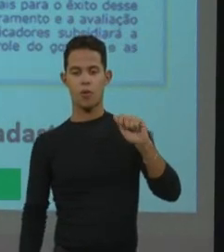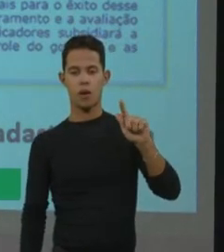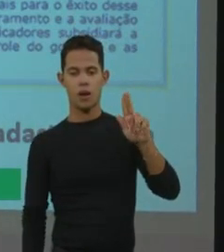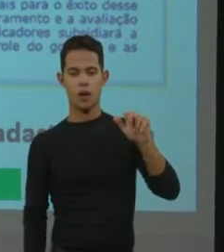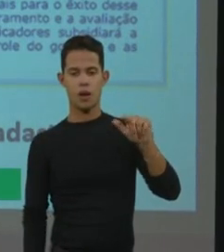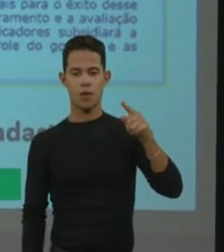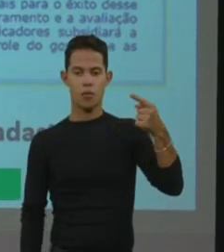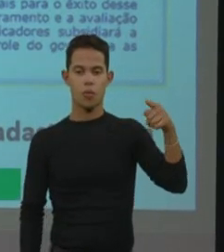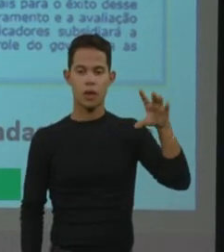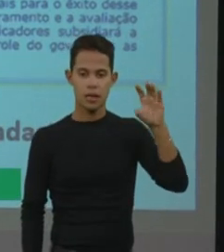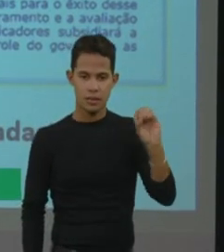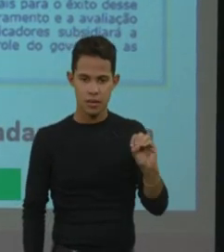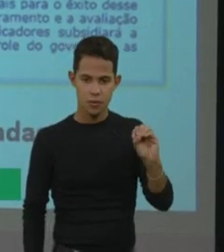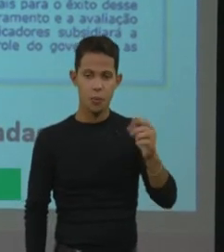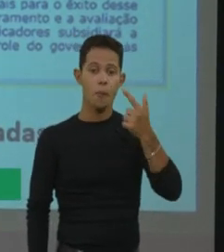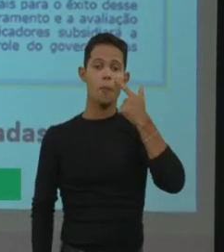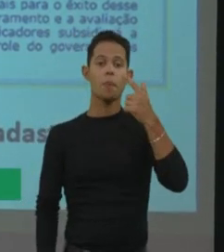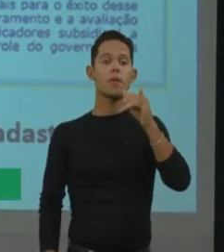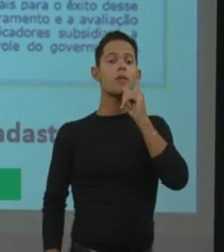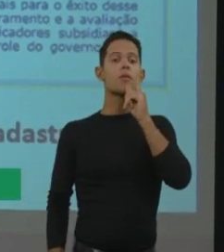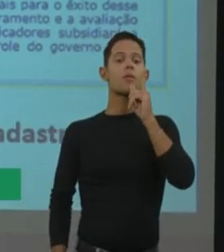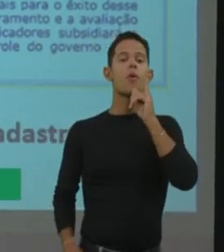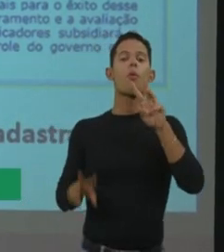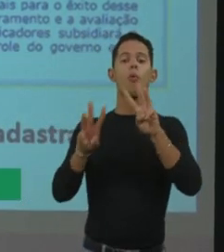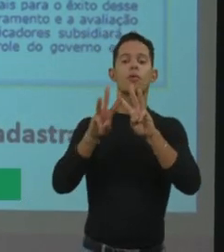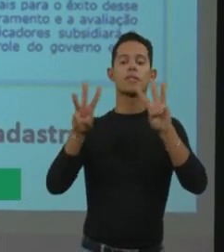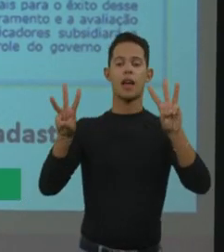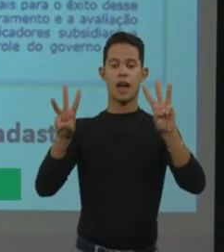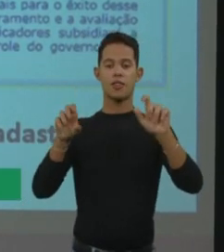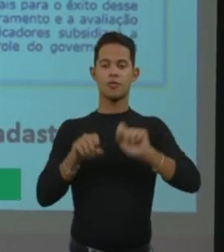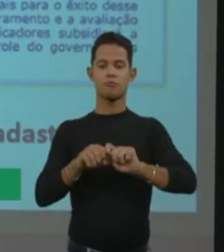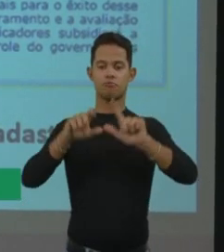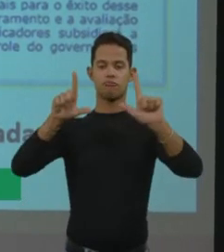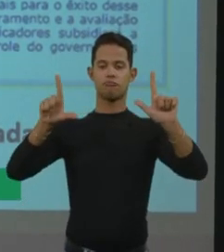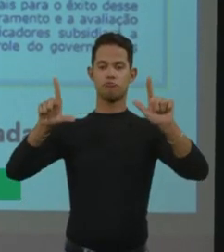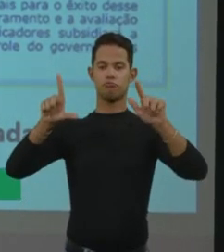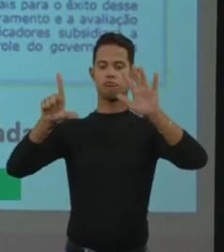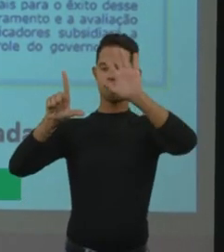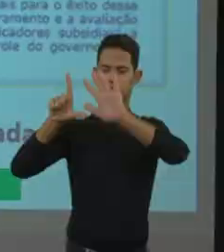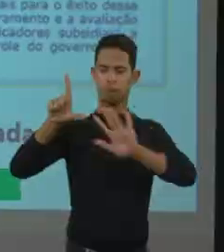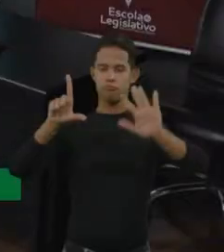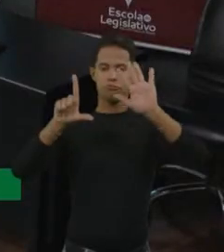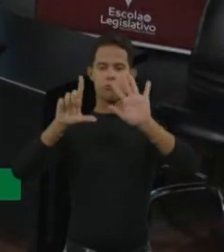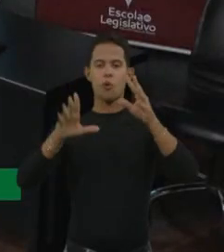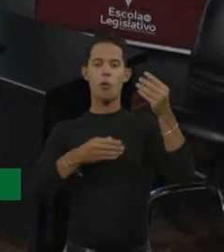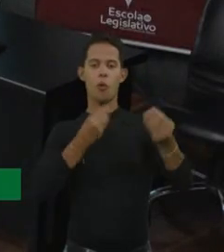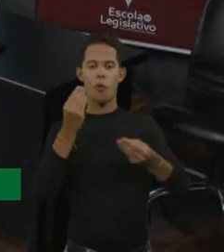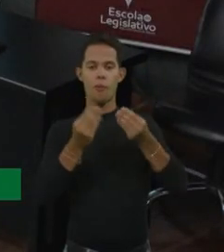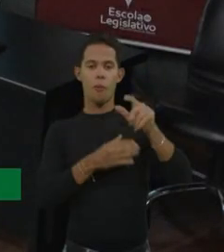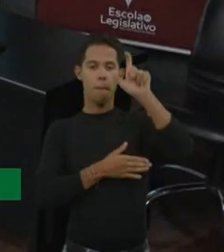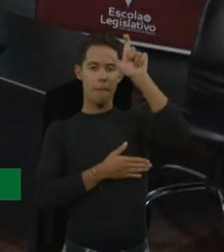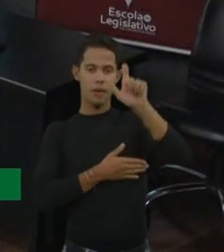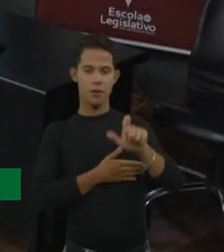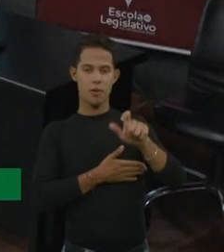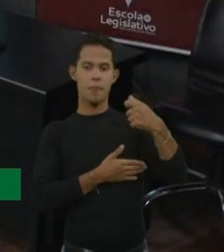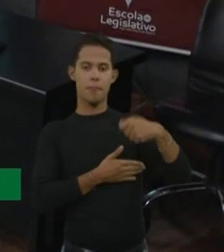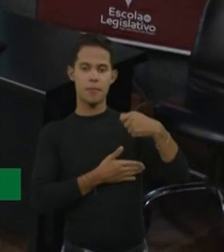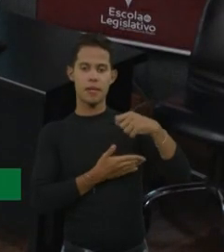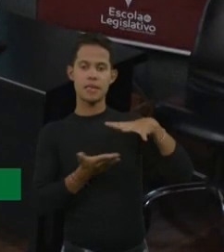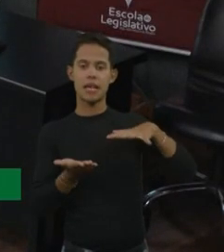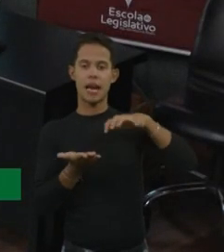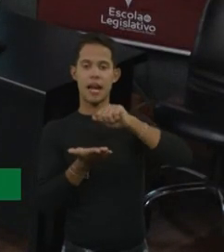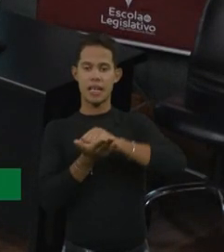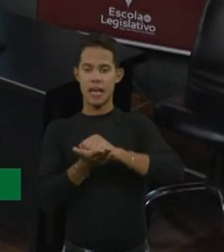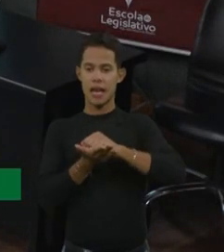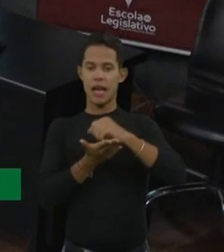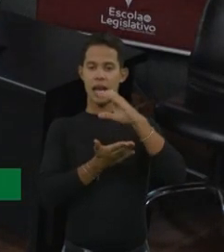Então, aqui, só um exemplo do Web Coagulopatias. Todo paciente tem que estar cadastrado em um CTH, que a gente chama, é